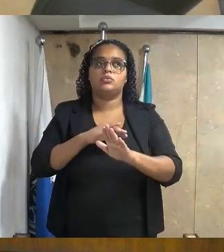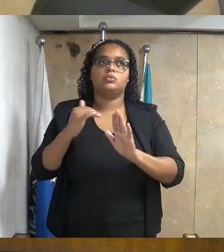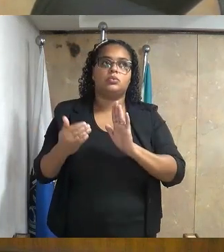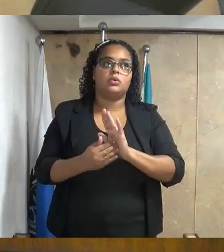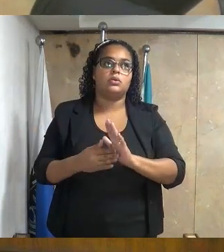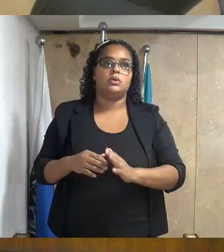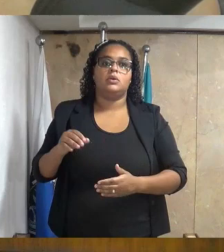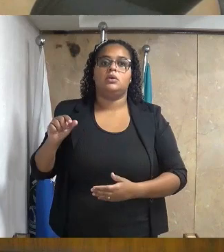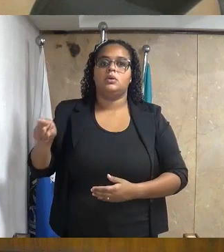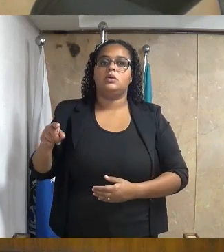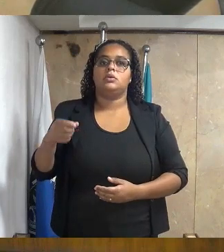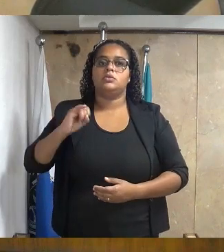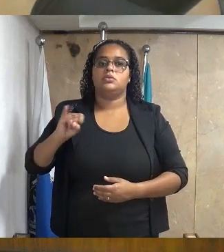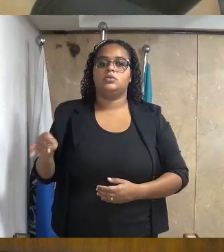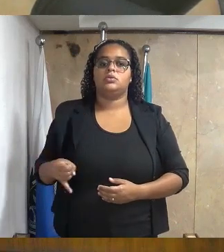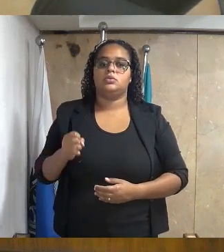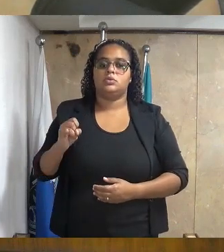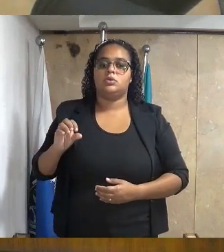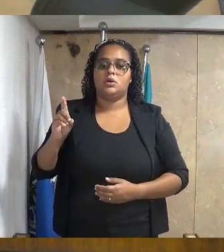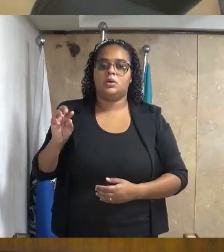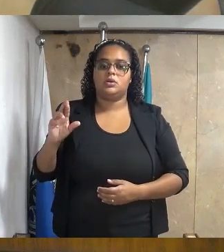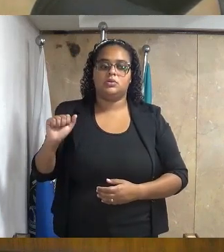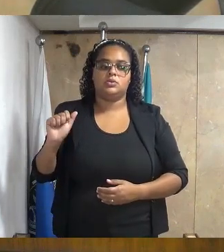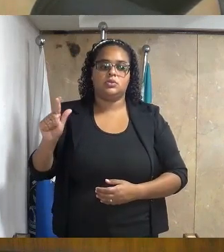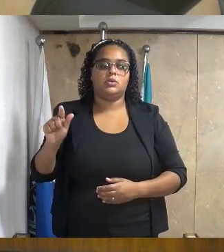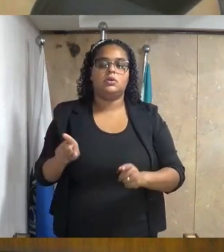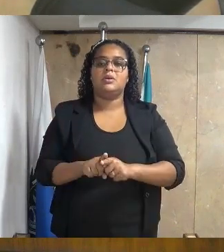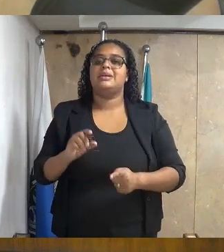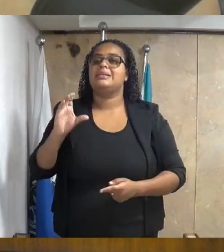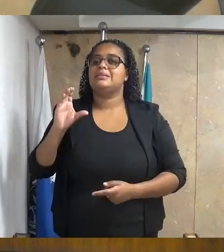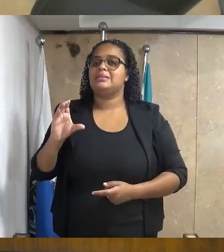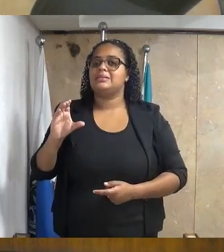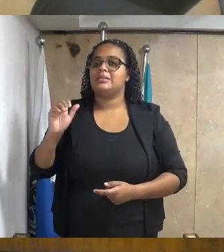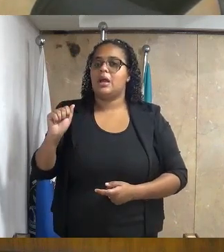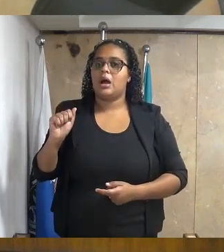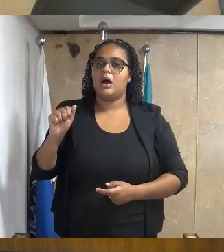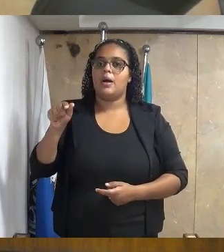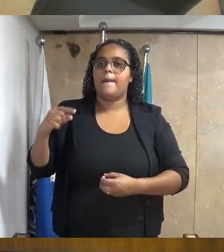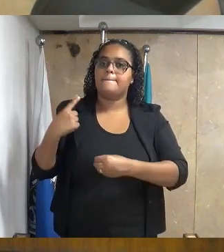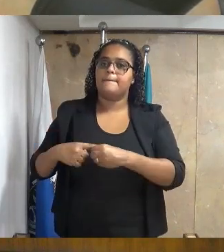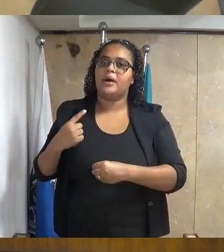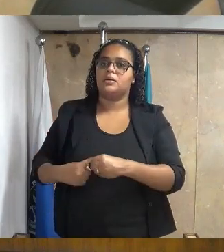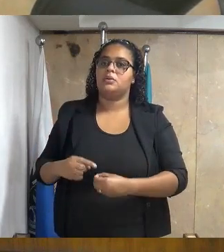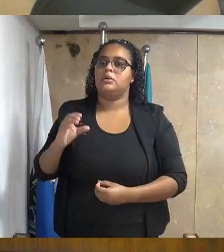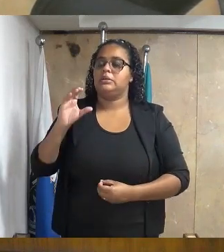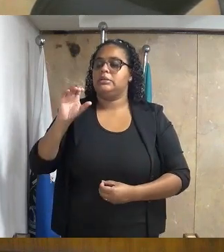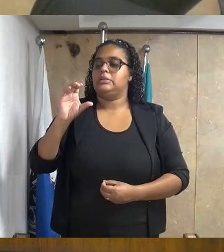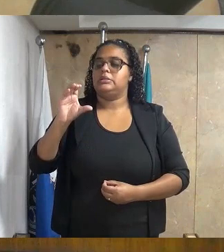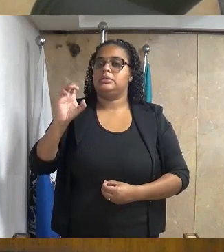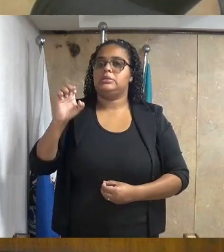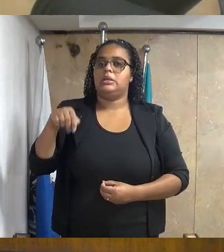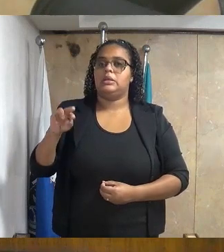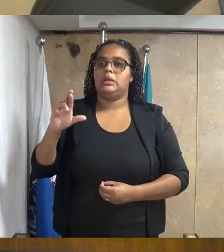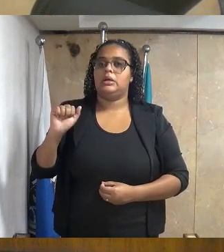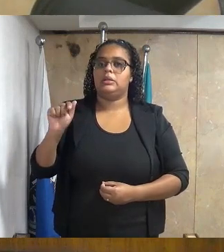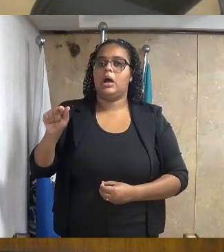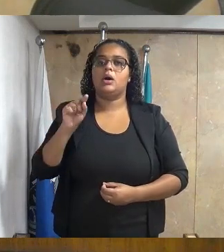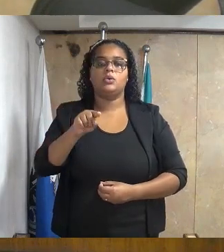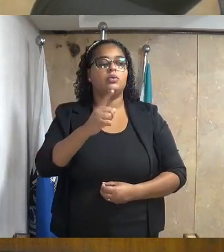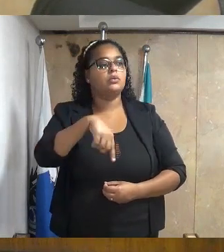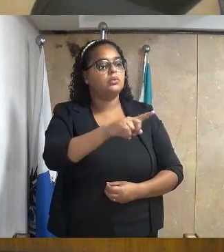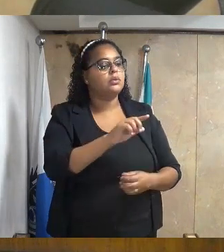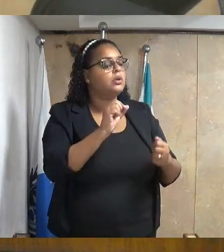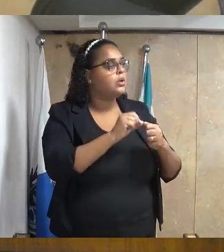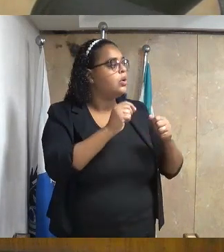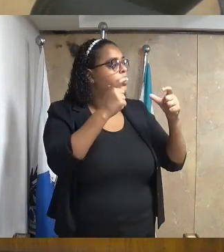canal situada entre as ruas Euclides da Cunha e Seabra Sobrinho, bairro Centenário e primeiro distrito deste município, a fim de construir